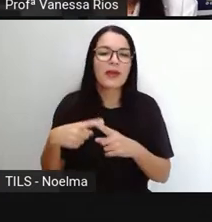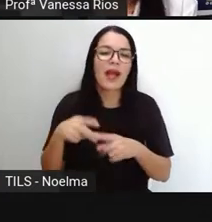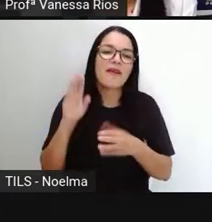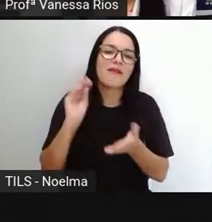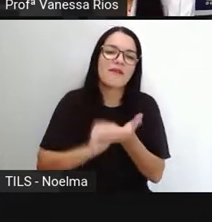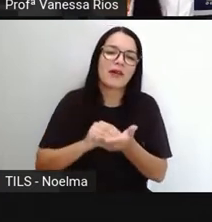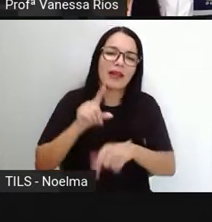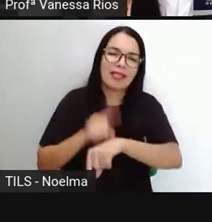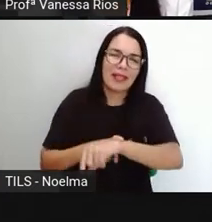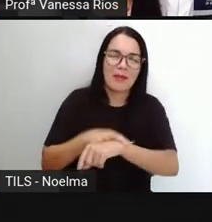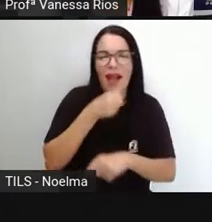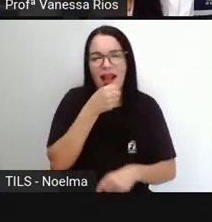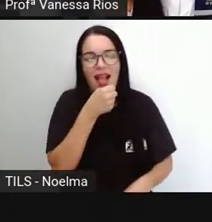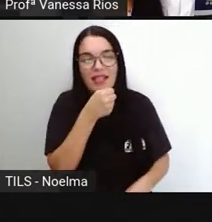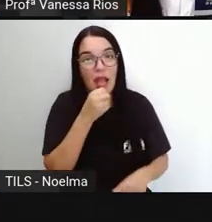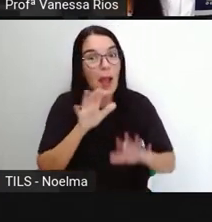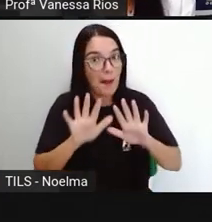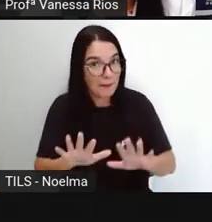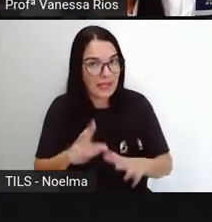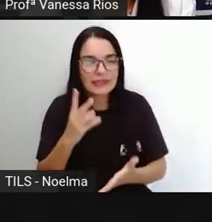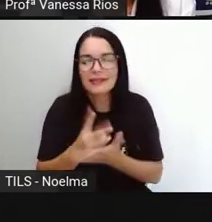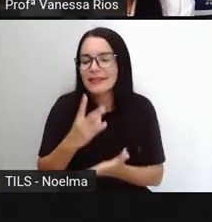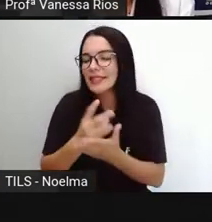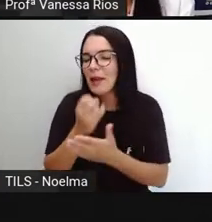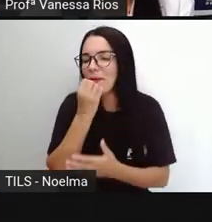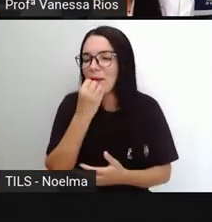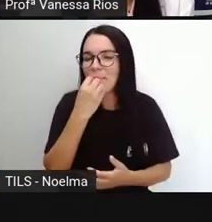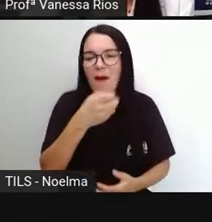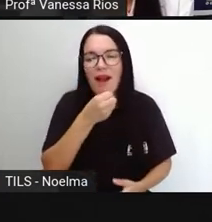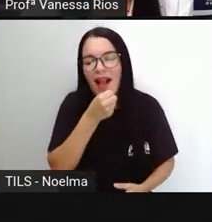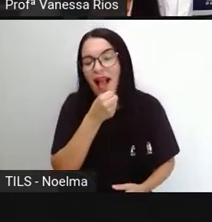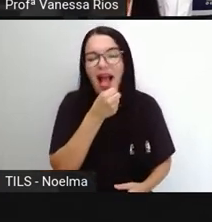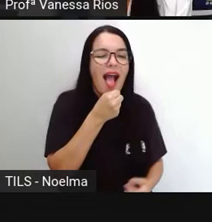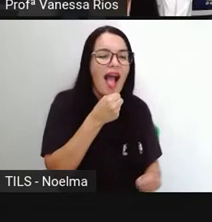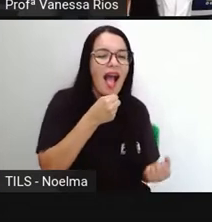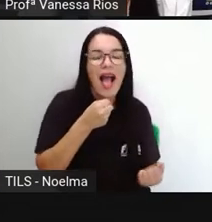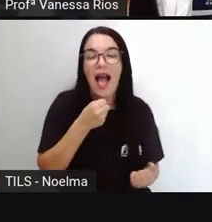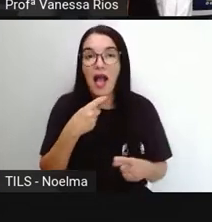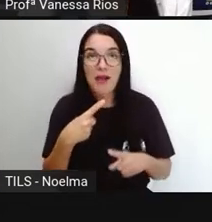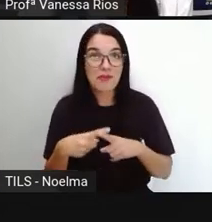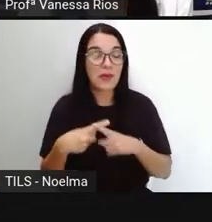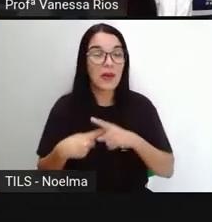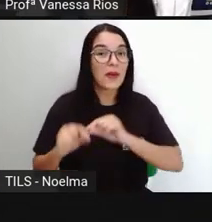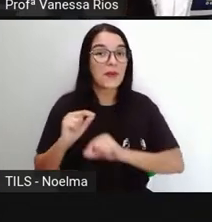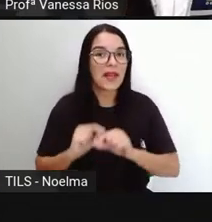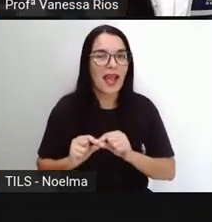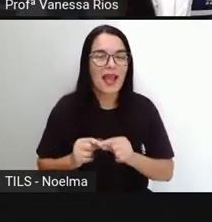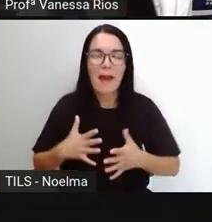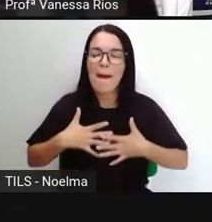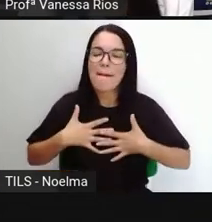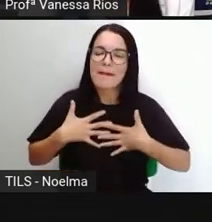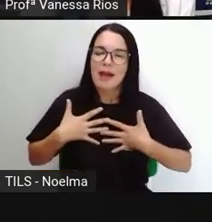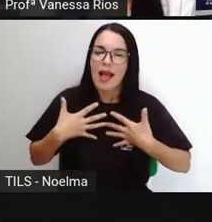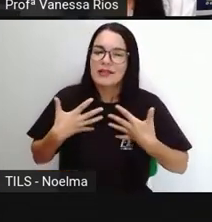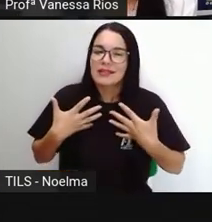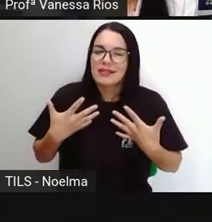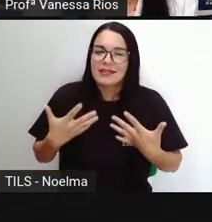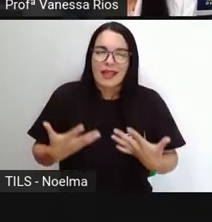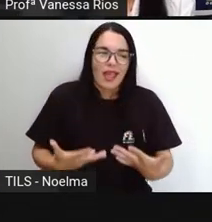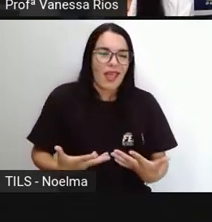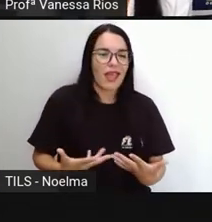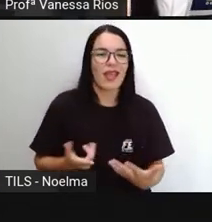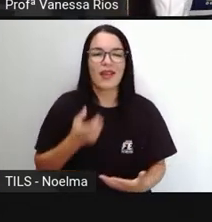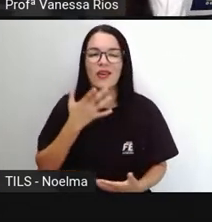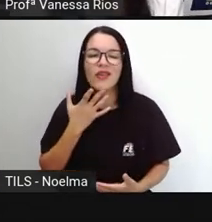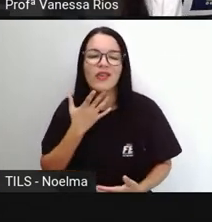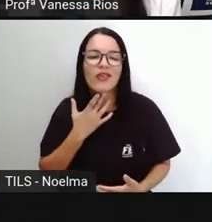cantar, mas é sempre bom ter essa atividade no nosso dia a dia, até como forma prazerosa, de uma ação prazerosa,